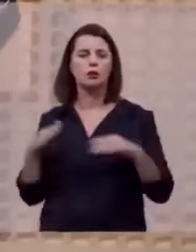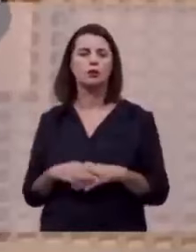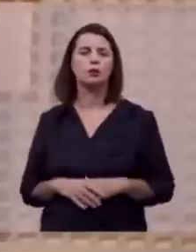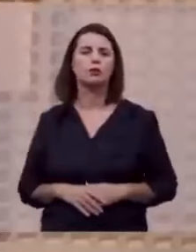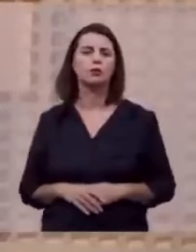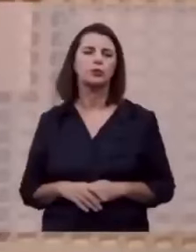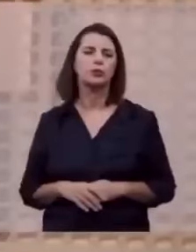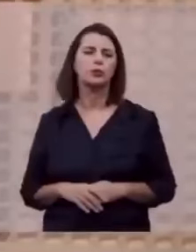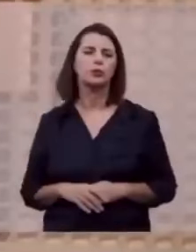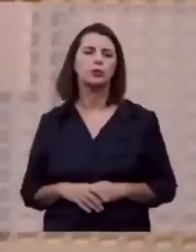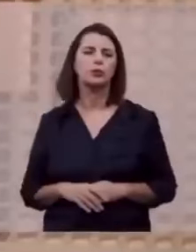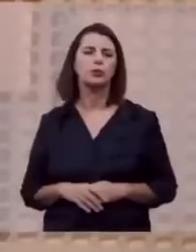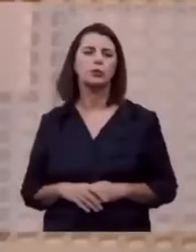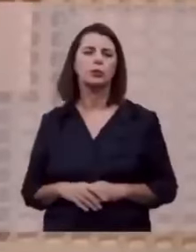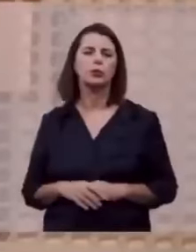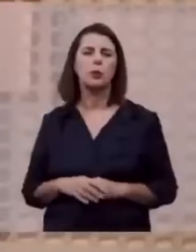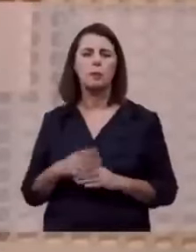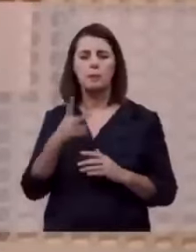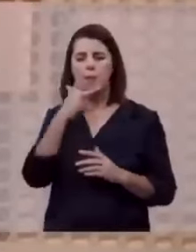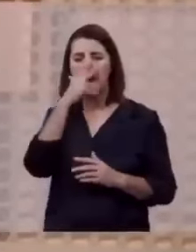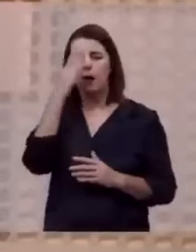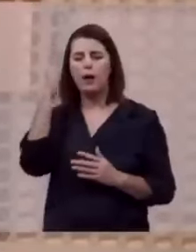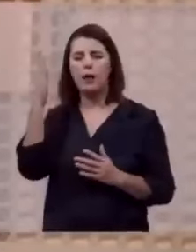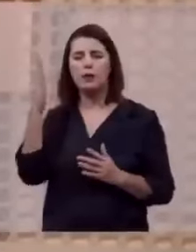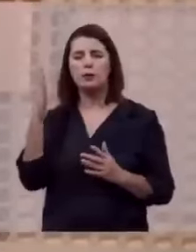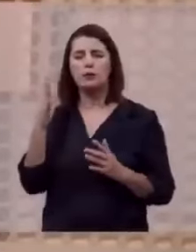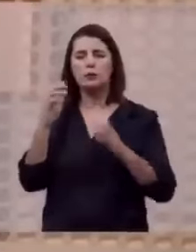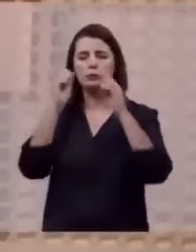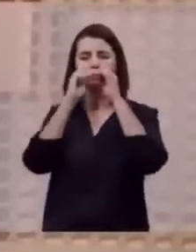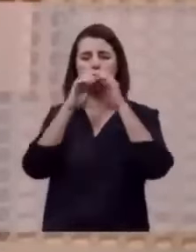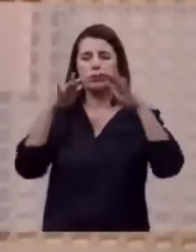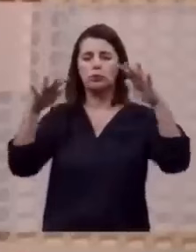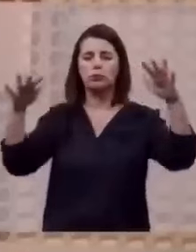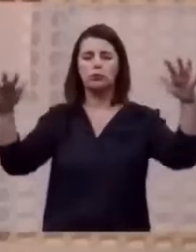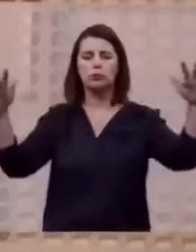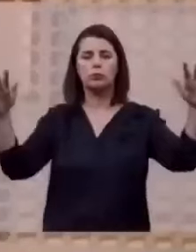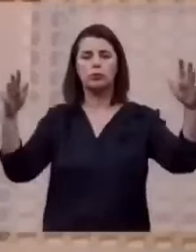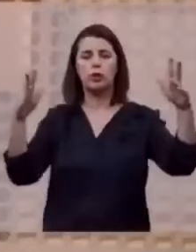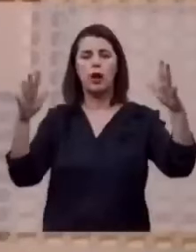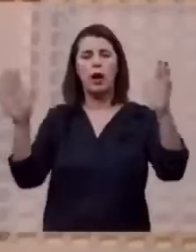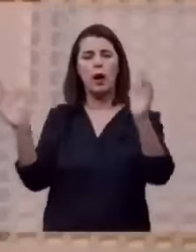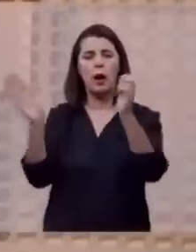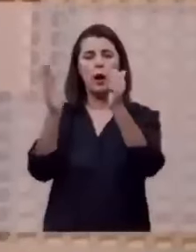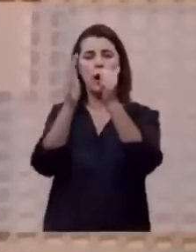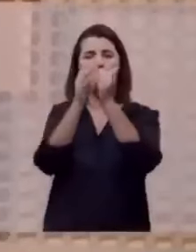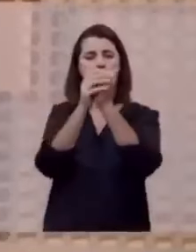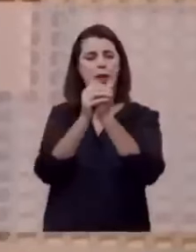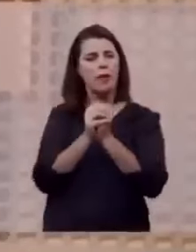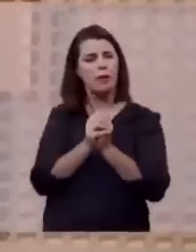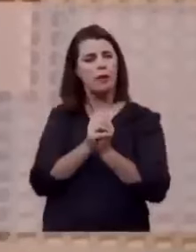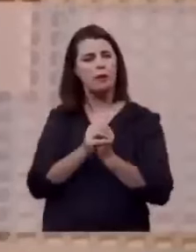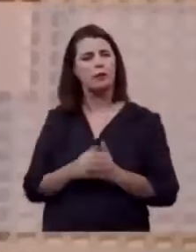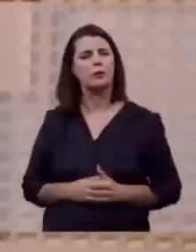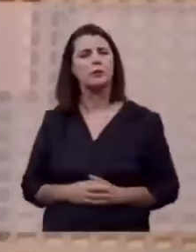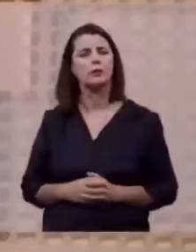celestiais, rebombam no todo o universo com um amém sonoro, amém,